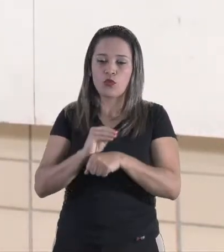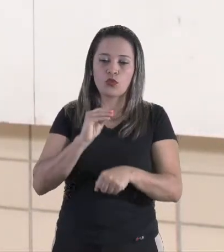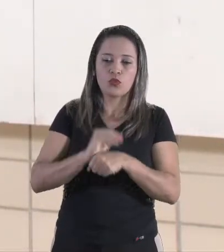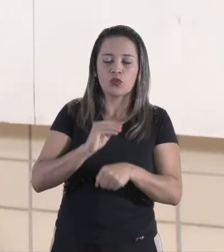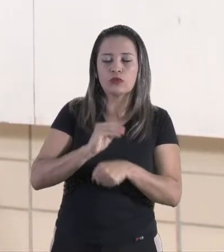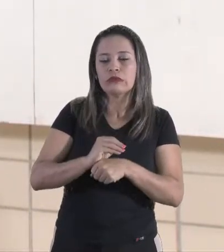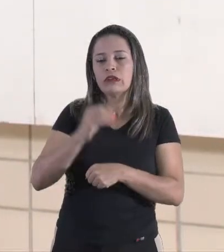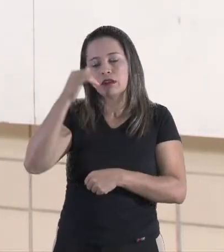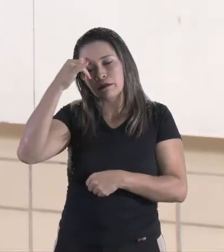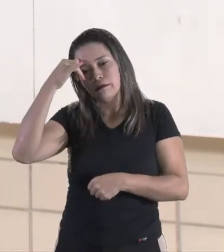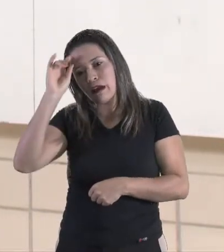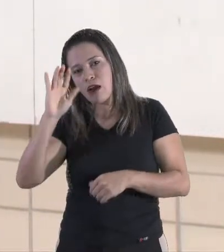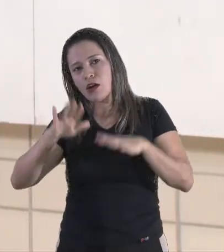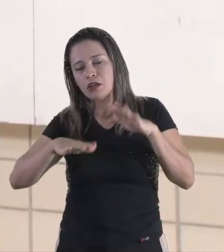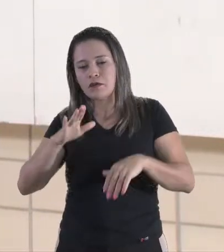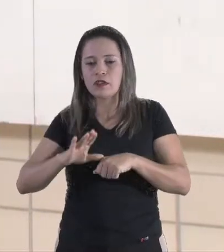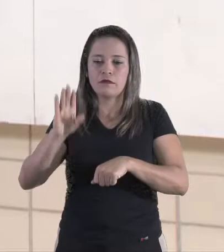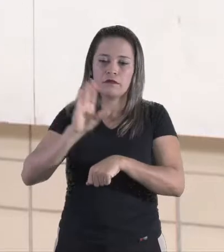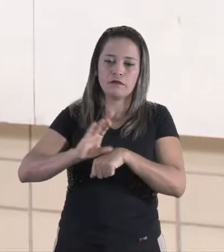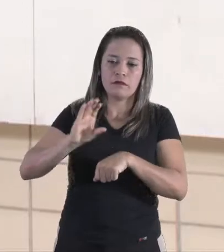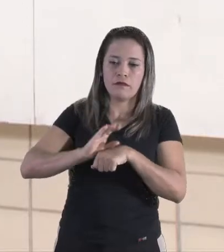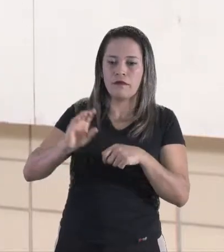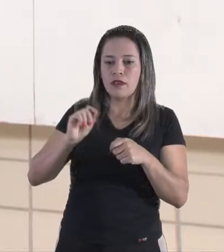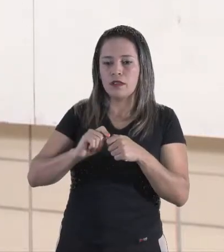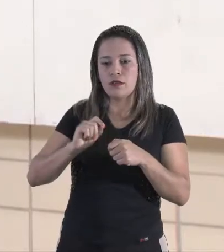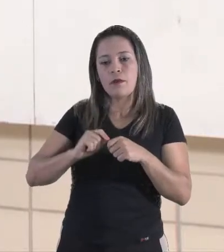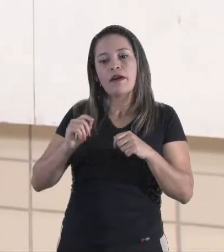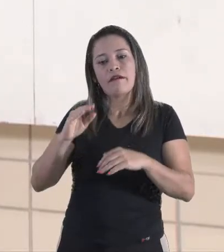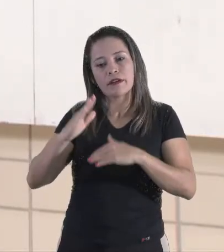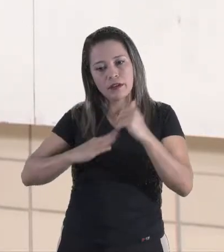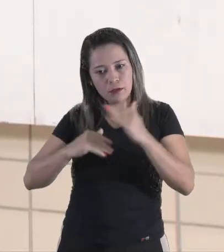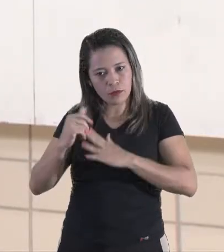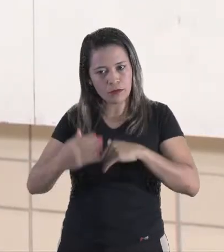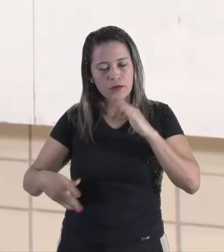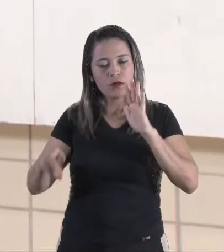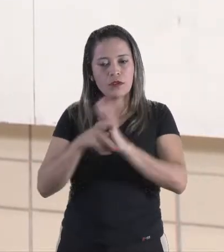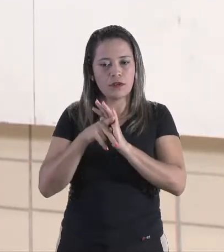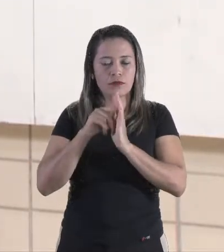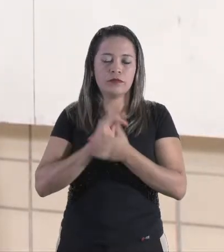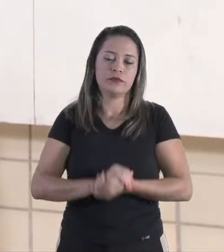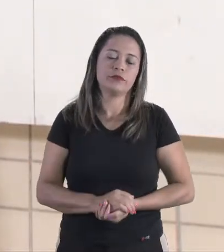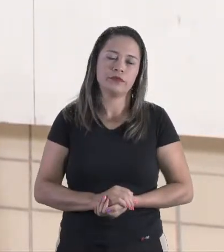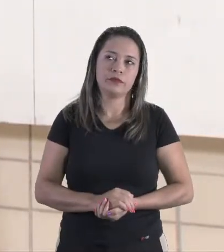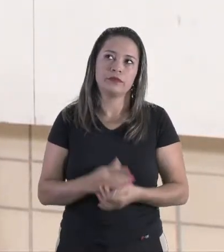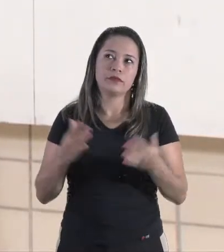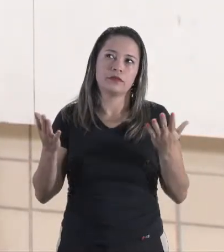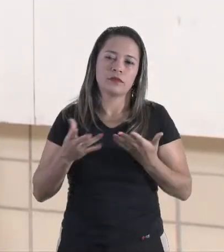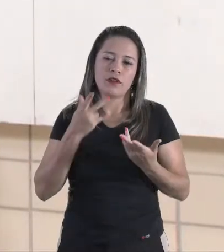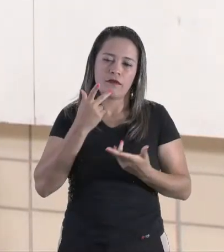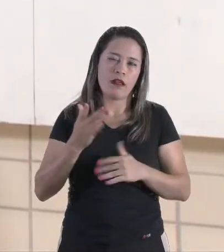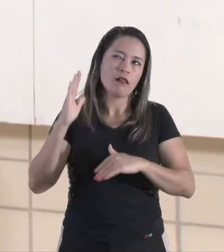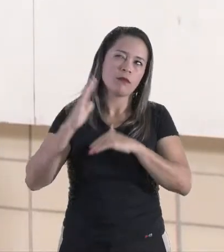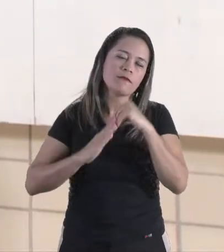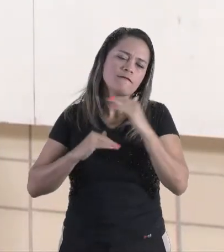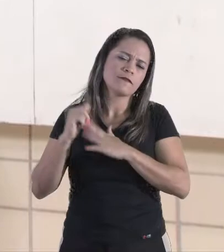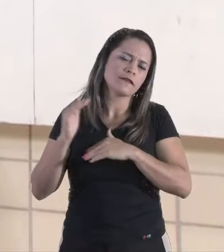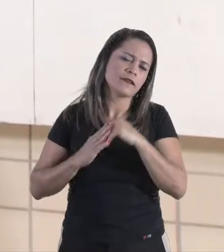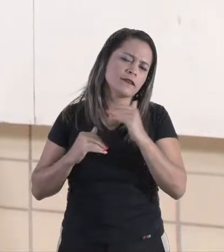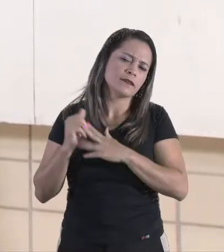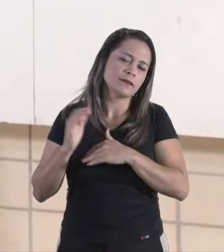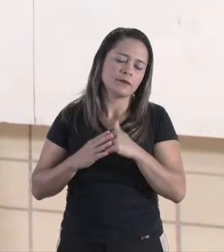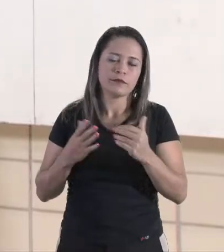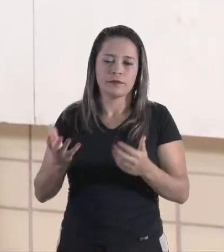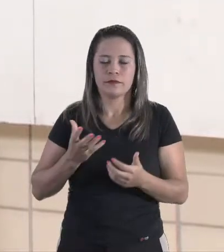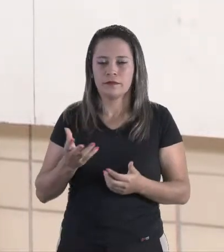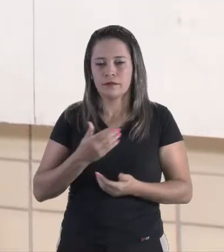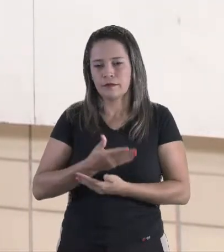curso para se tornarem um profissional. Agora, falando em profissão, eu quero